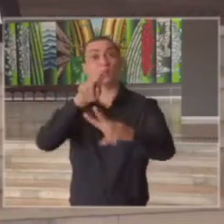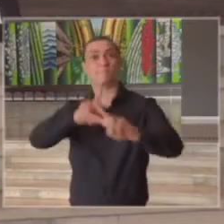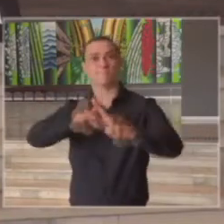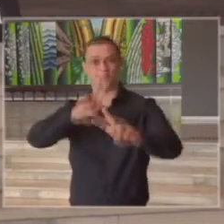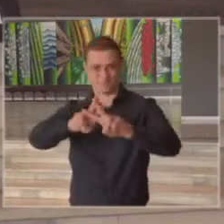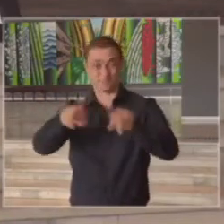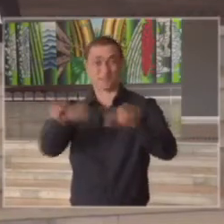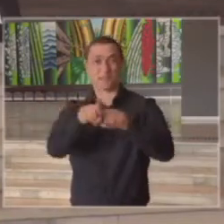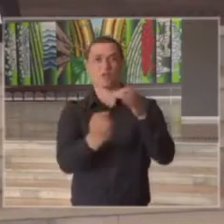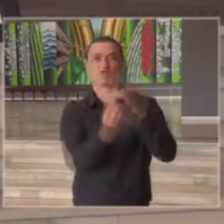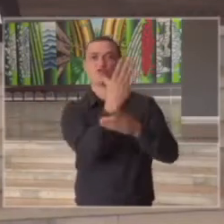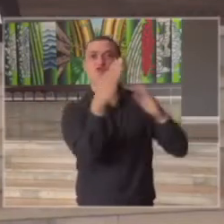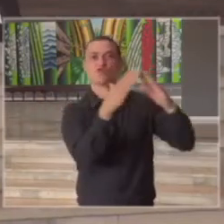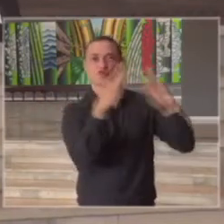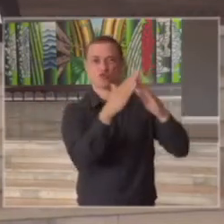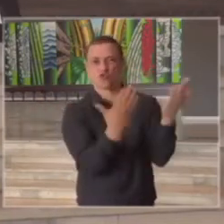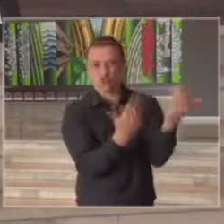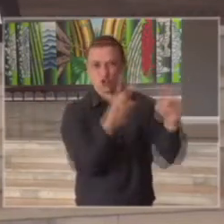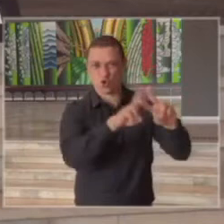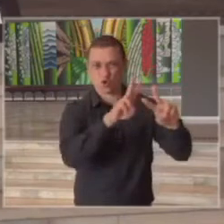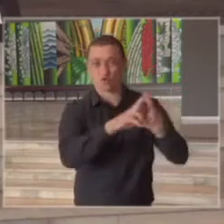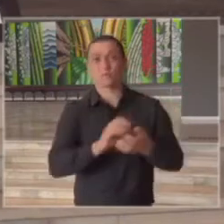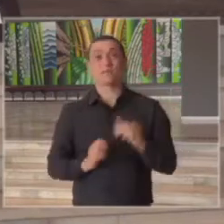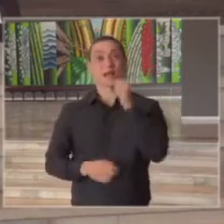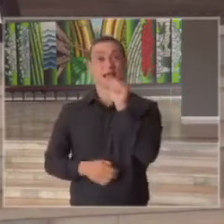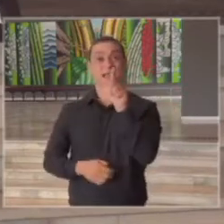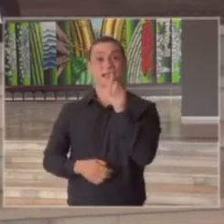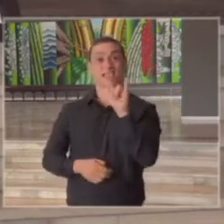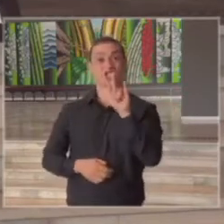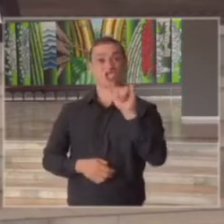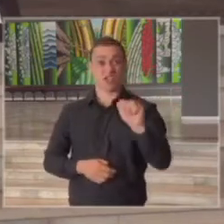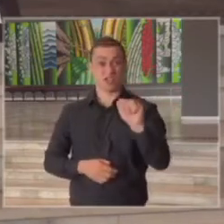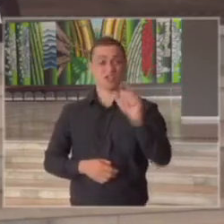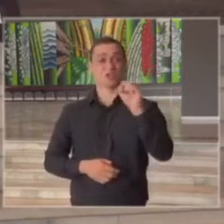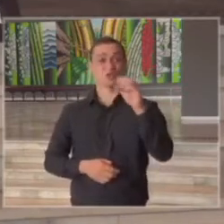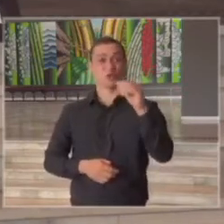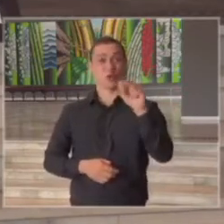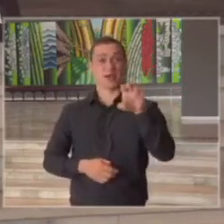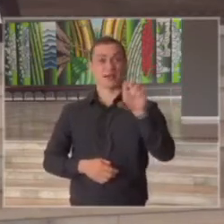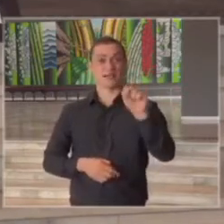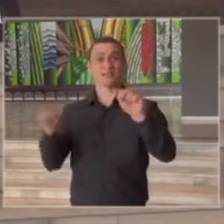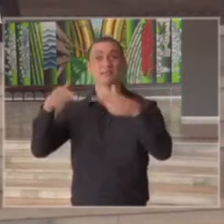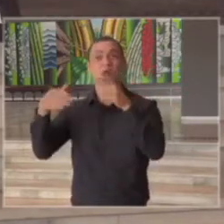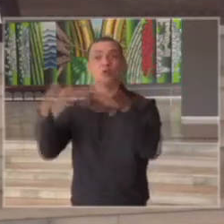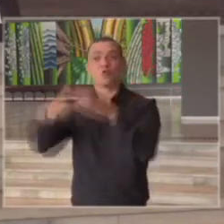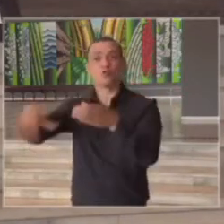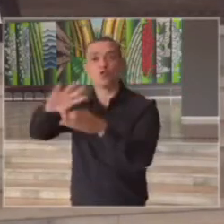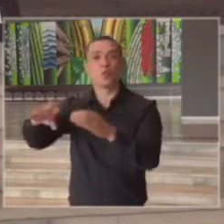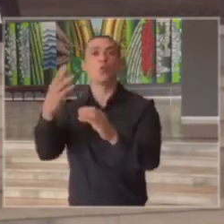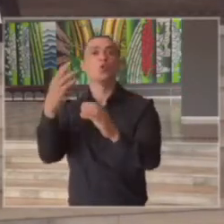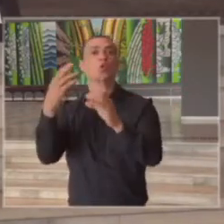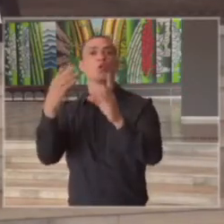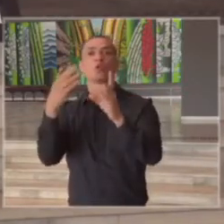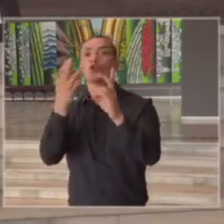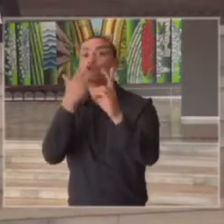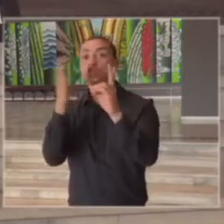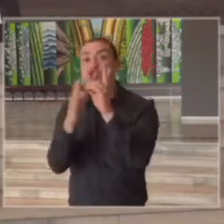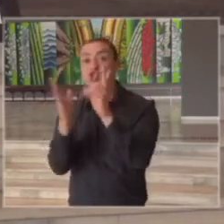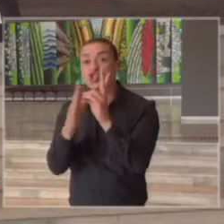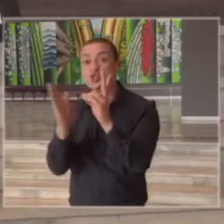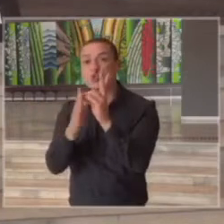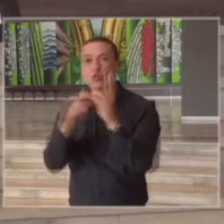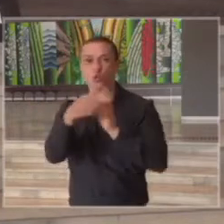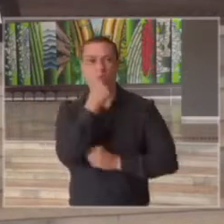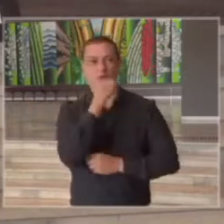e na fundação casa a Lígia Soares que é da população indígena o Ricardo Tardella que é o